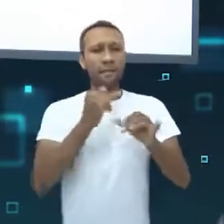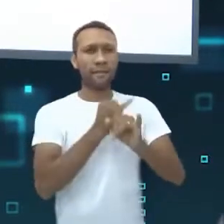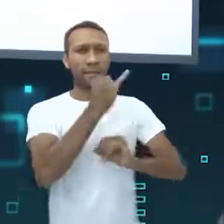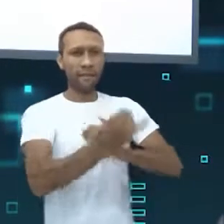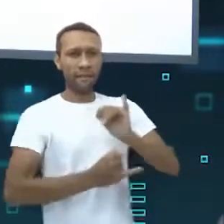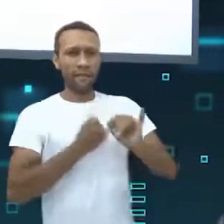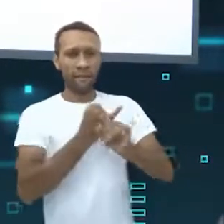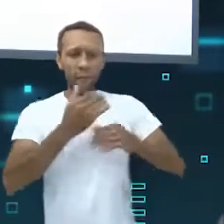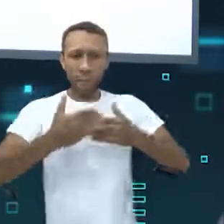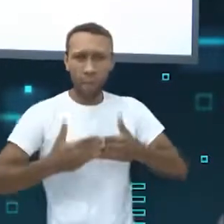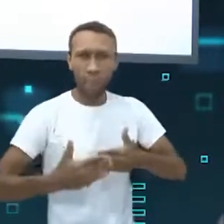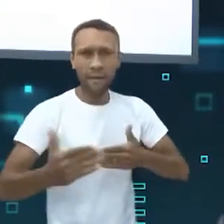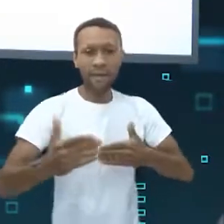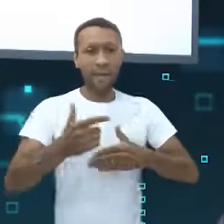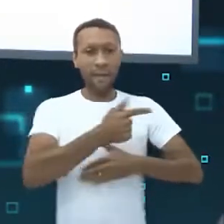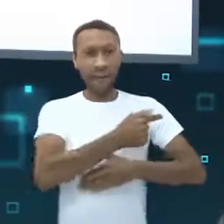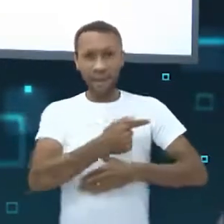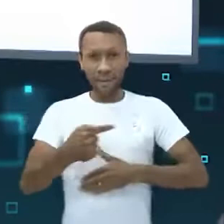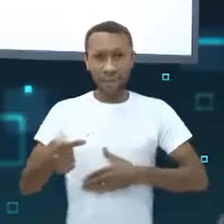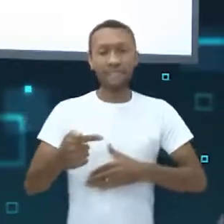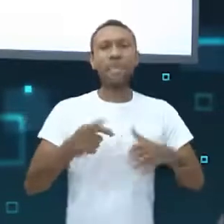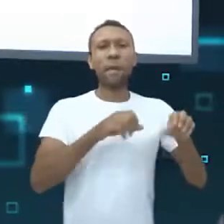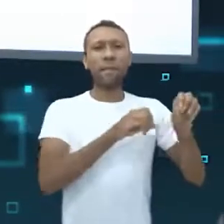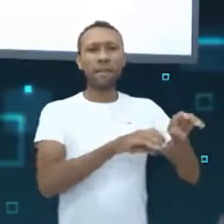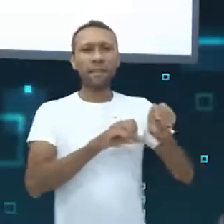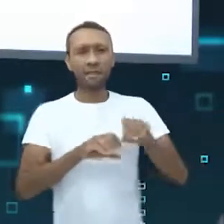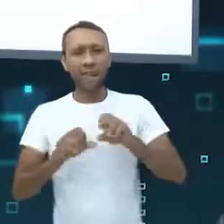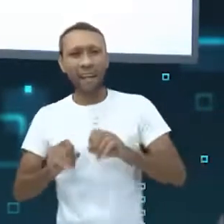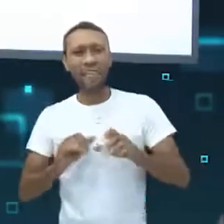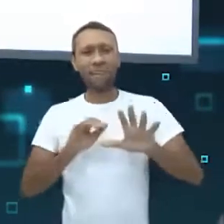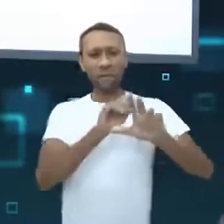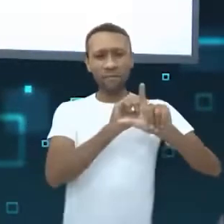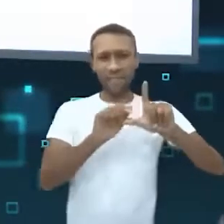dando abertura a nossa semana educacional em cidadania digital.